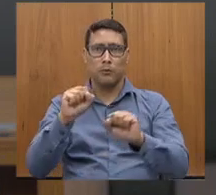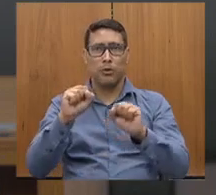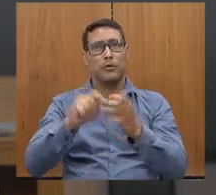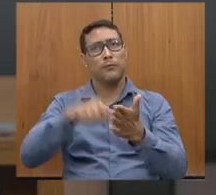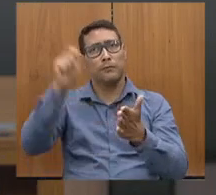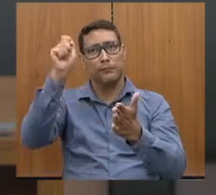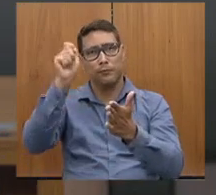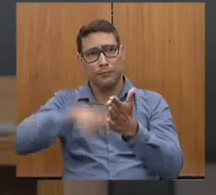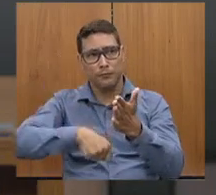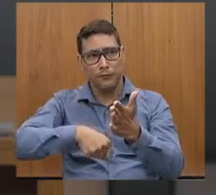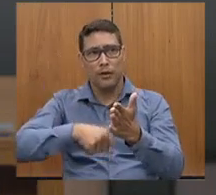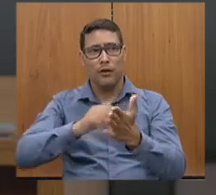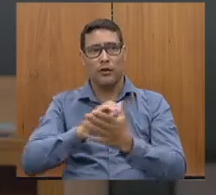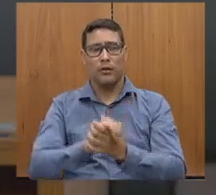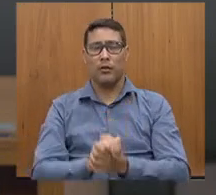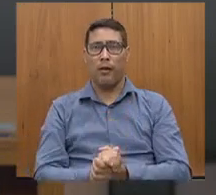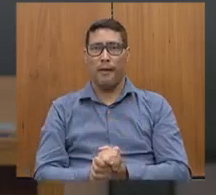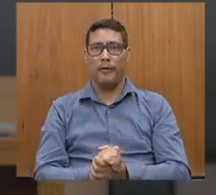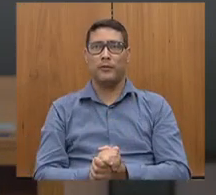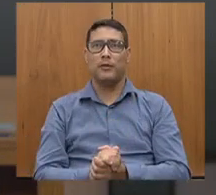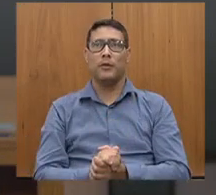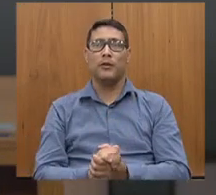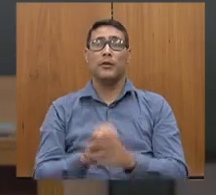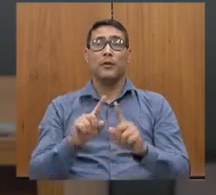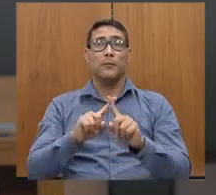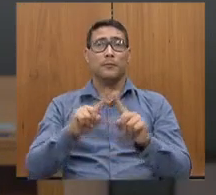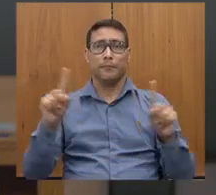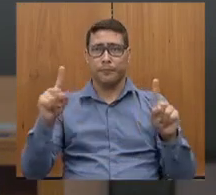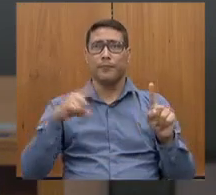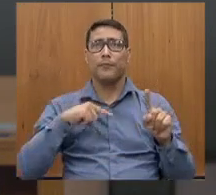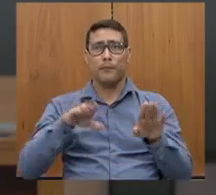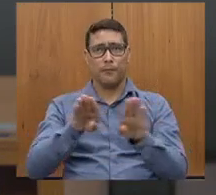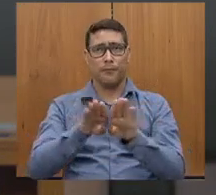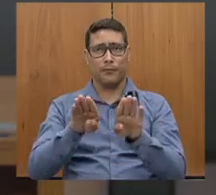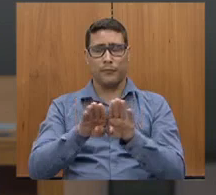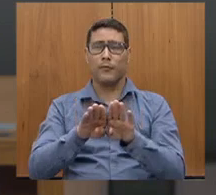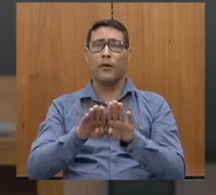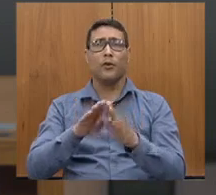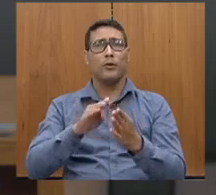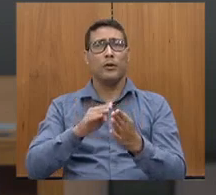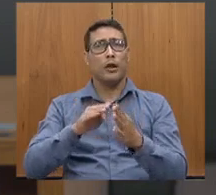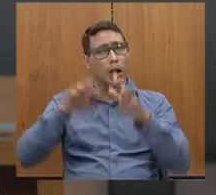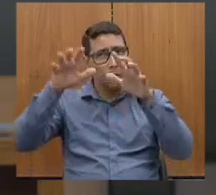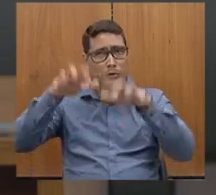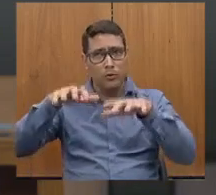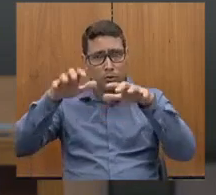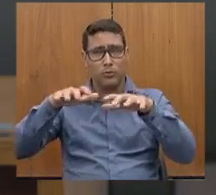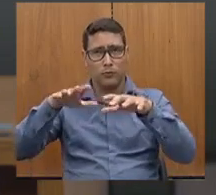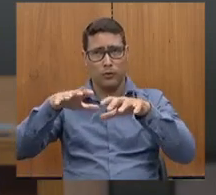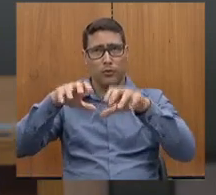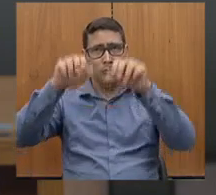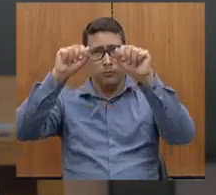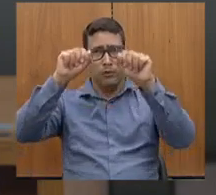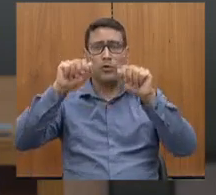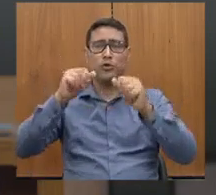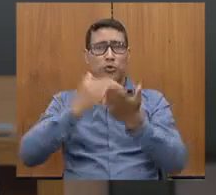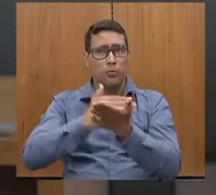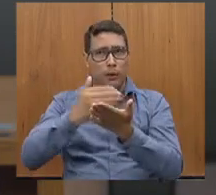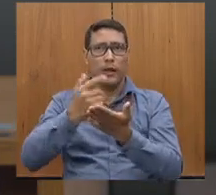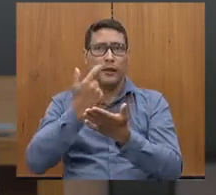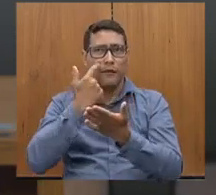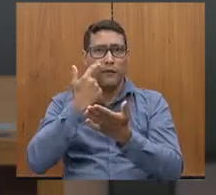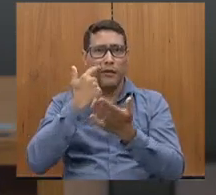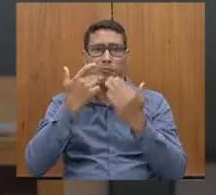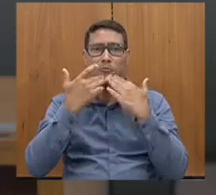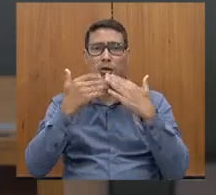concessão, e, passadas as chuvas, gente já começa a ver as melhorias, e eu me comprometo, novamente,